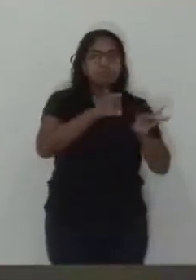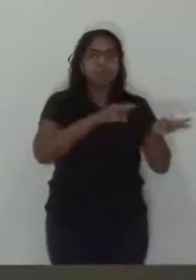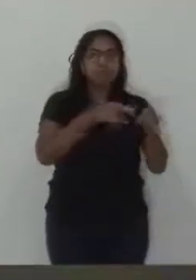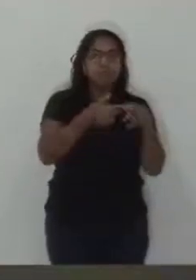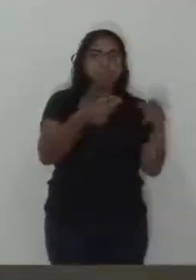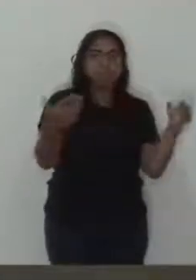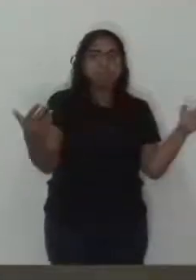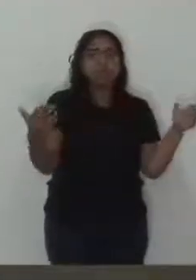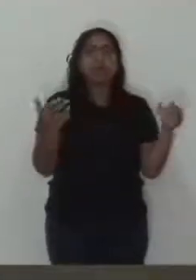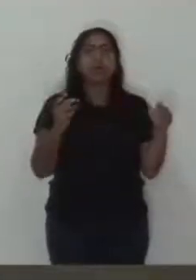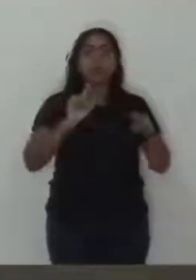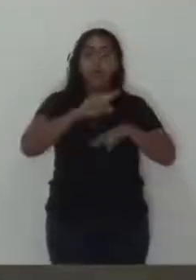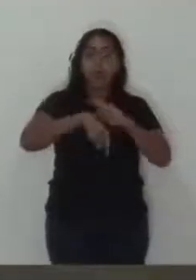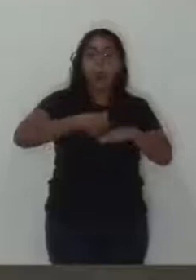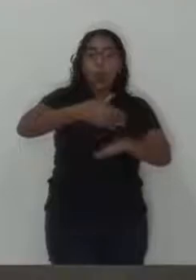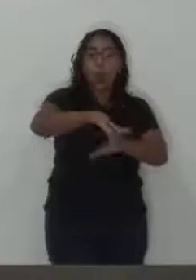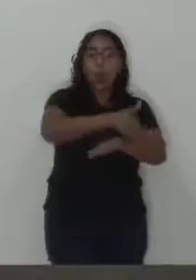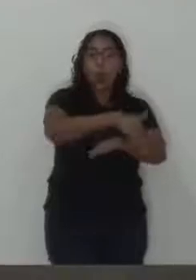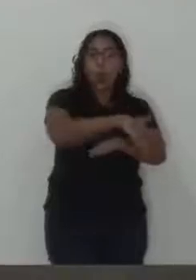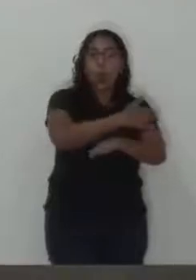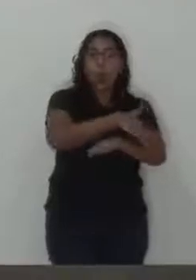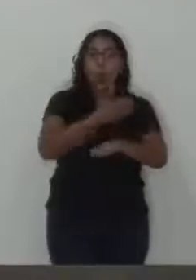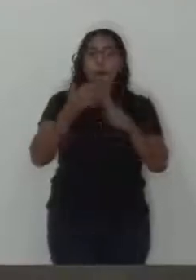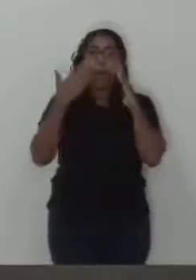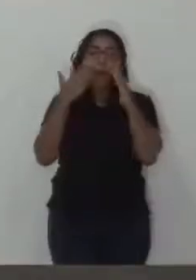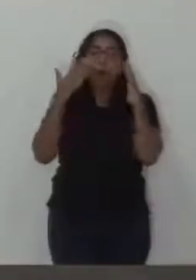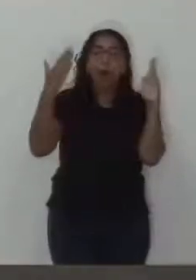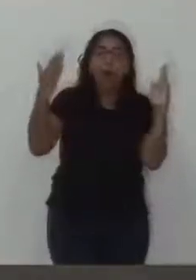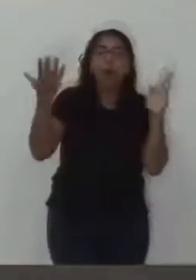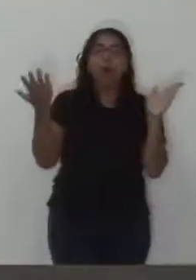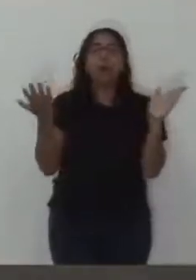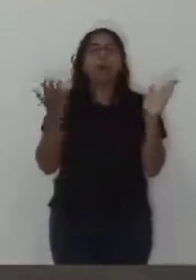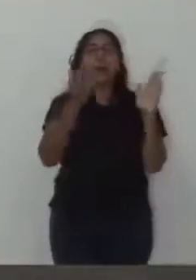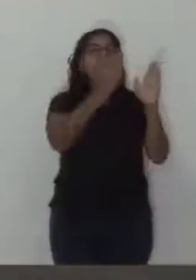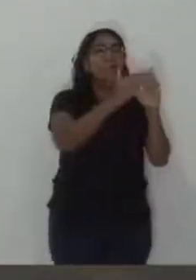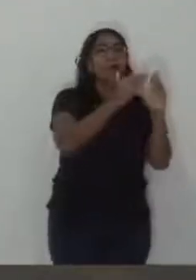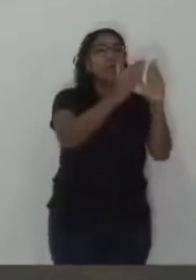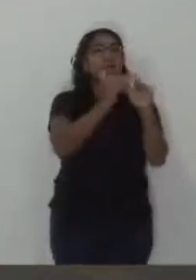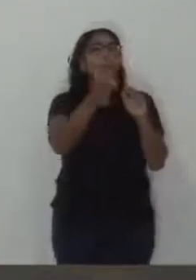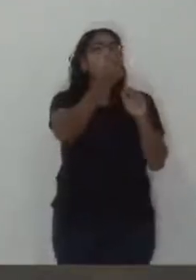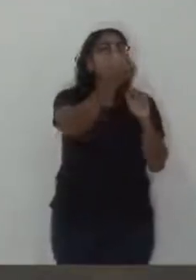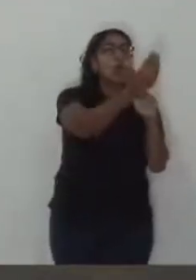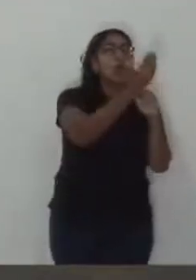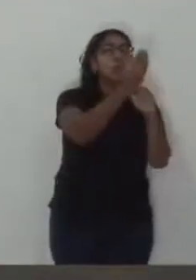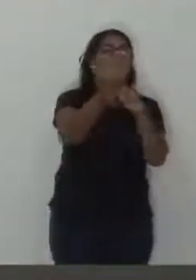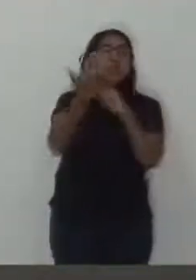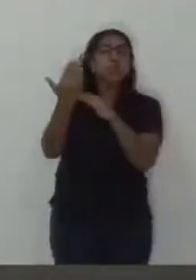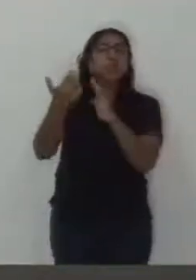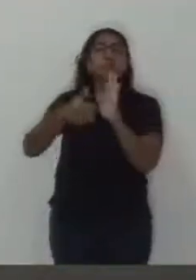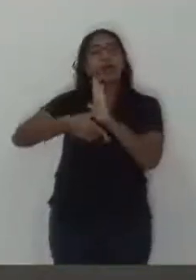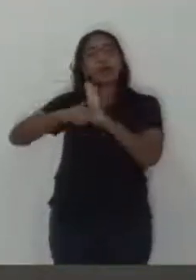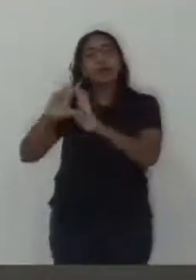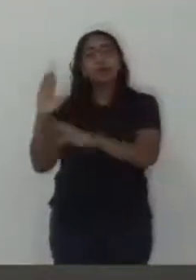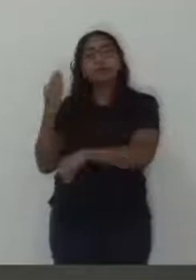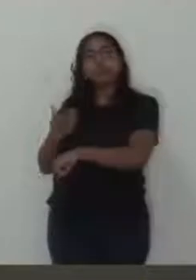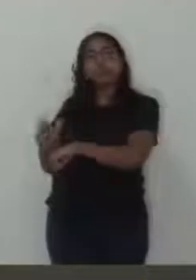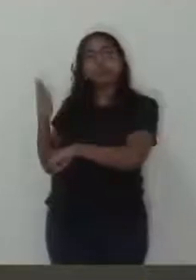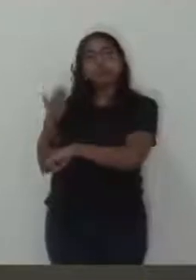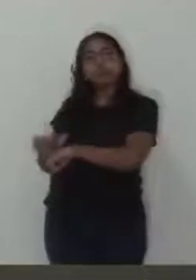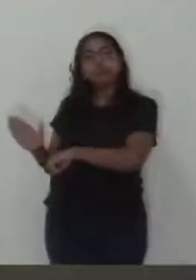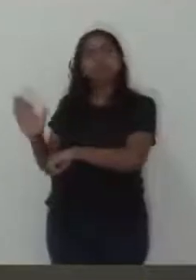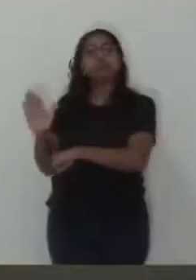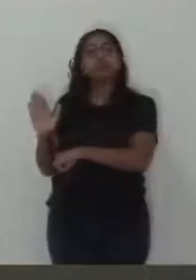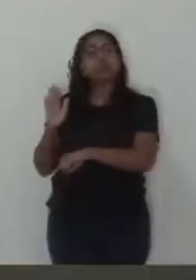conseguir colocar na rua, ir atrás de apoiadores, de patrocinadores, organizar, ensaiar. Isso